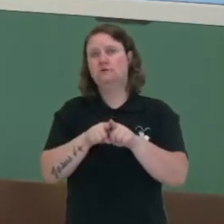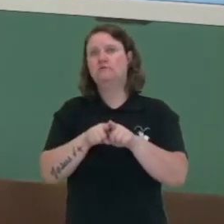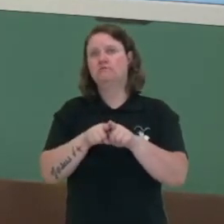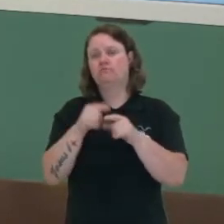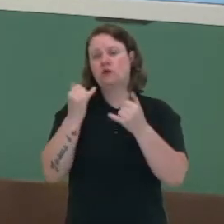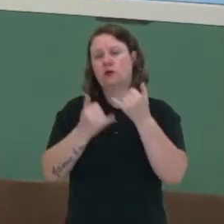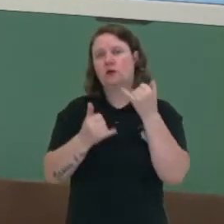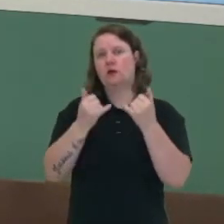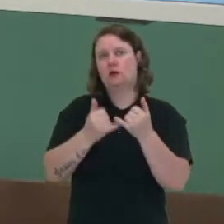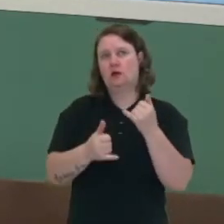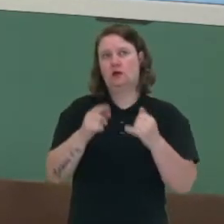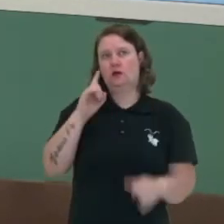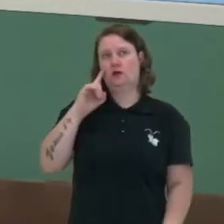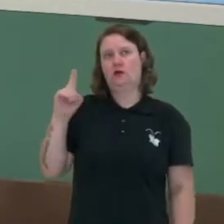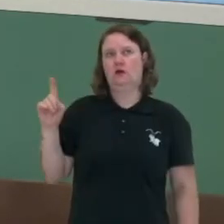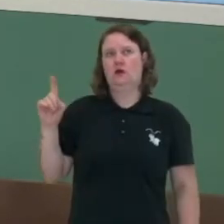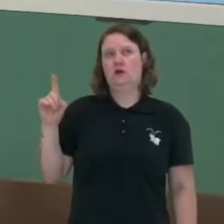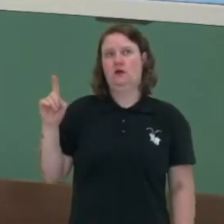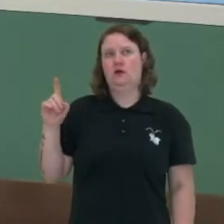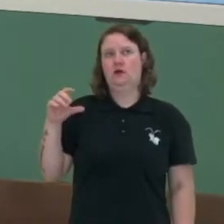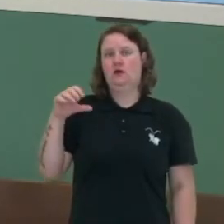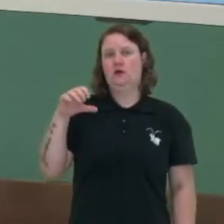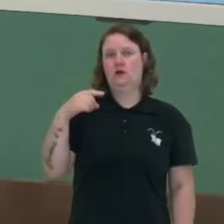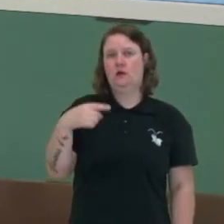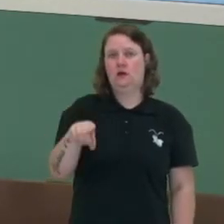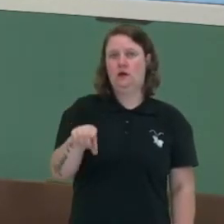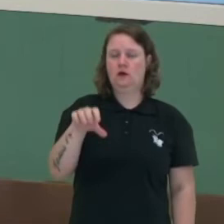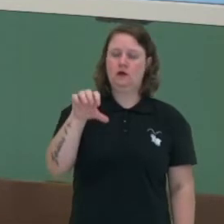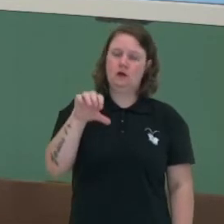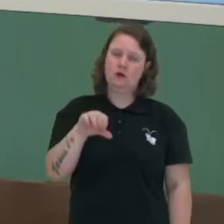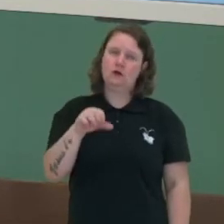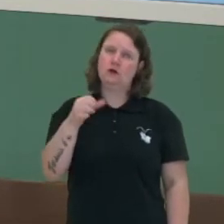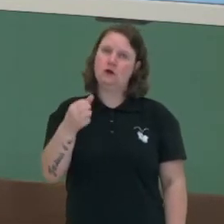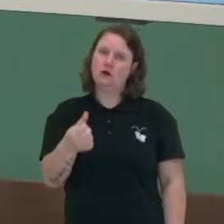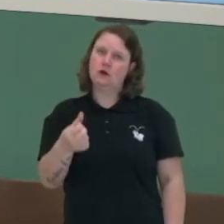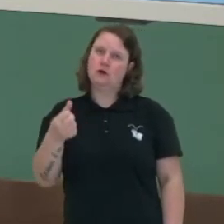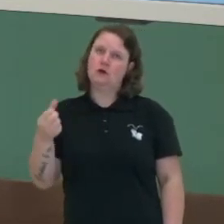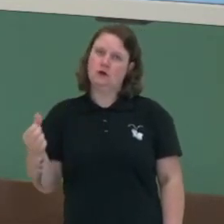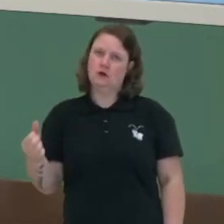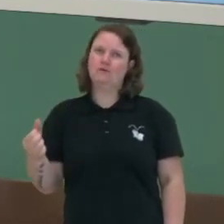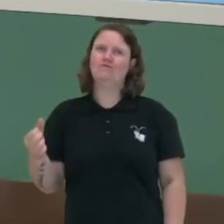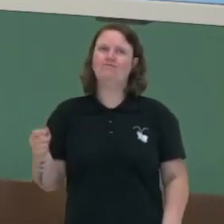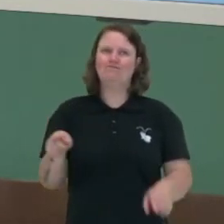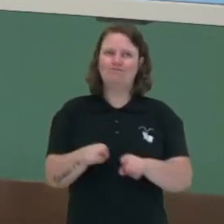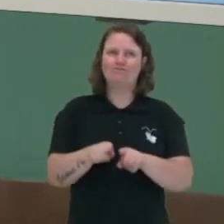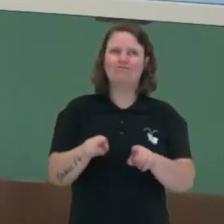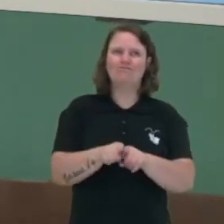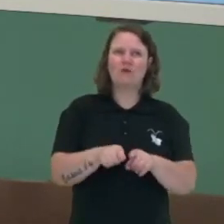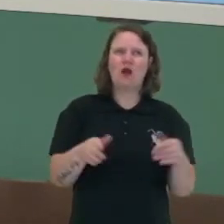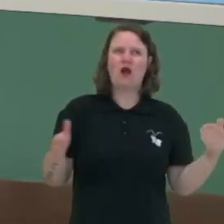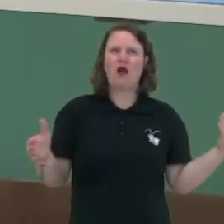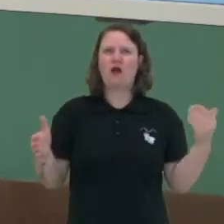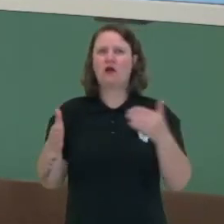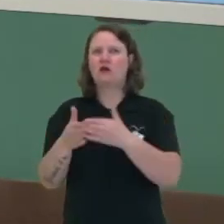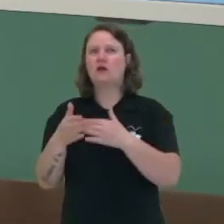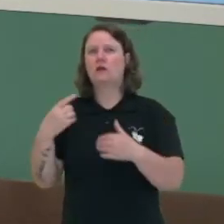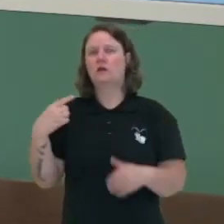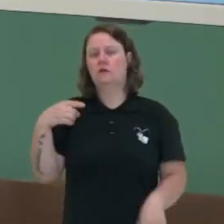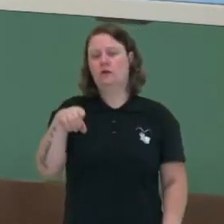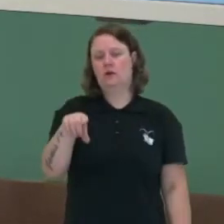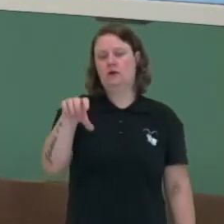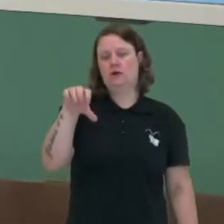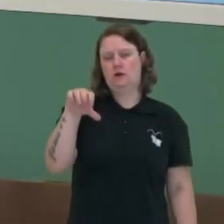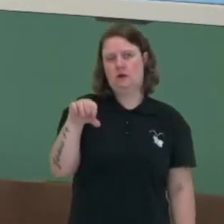Observem a data, nós vamos ter a implementação do mecanismo na Argentina, que se estende durante longos anos, chegando até 1973.